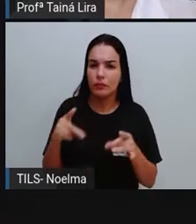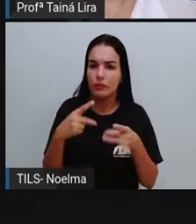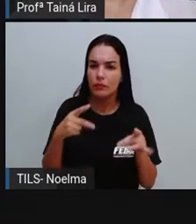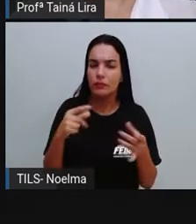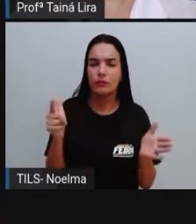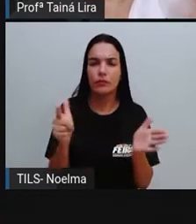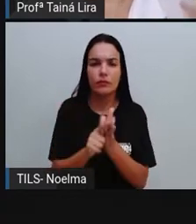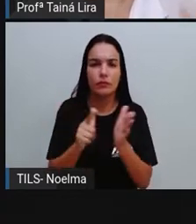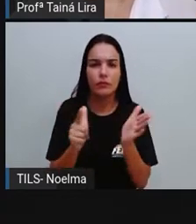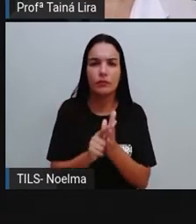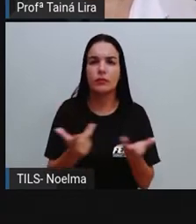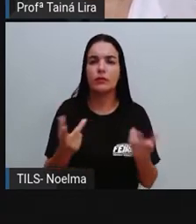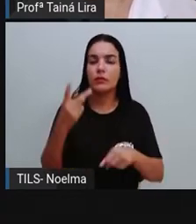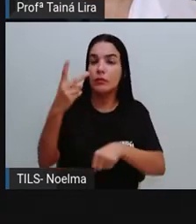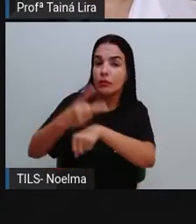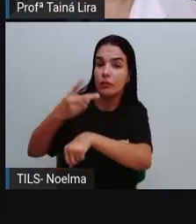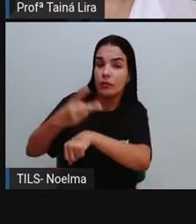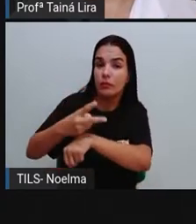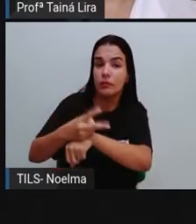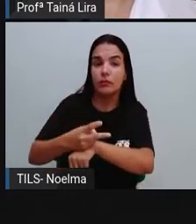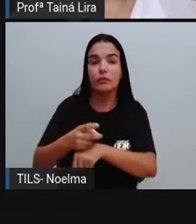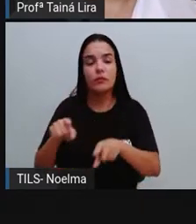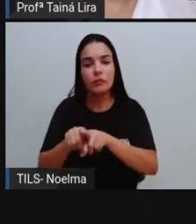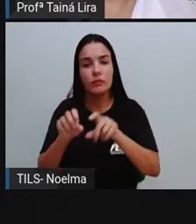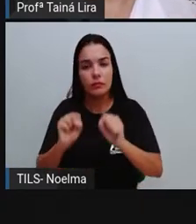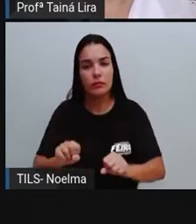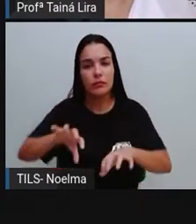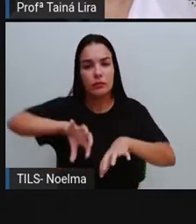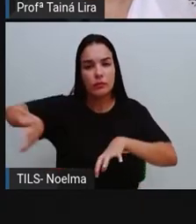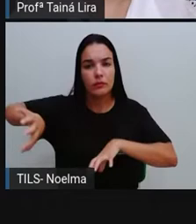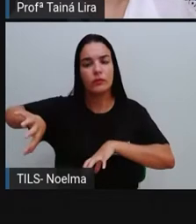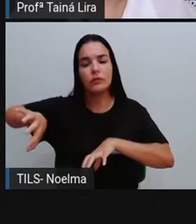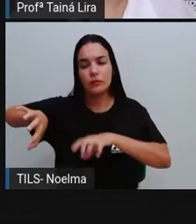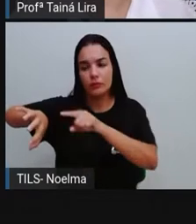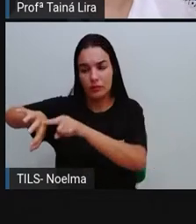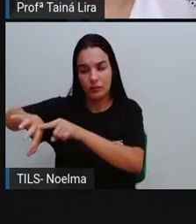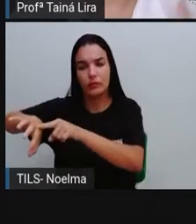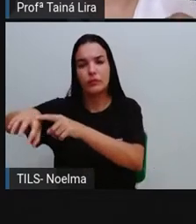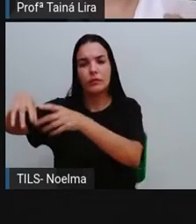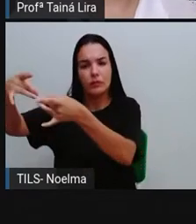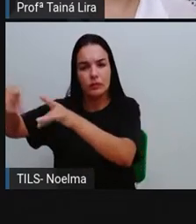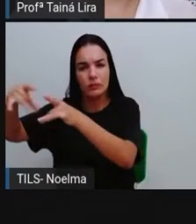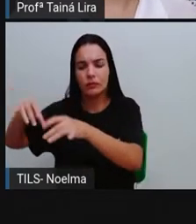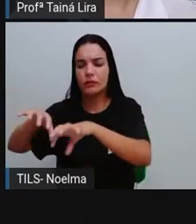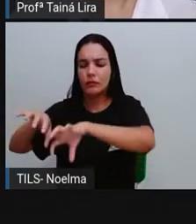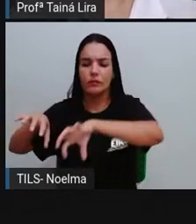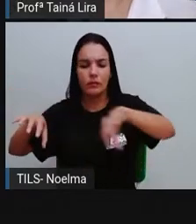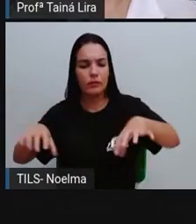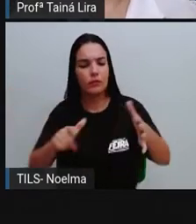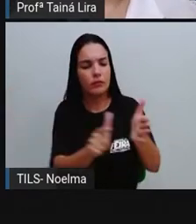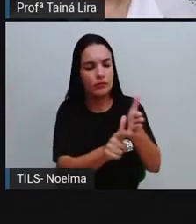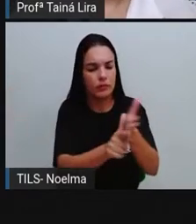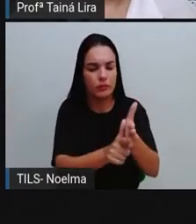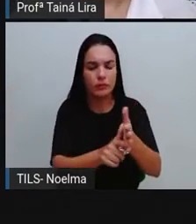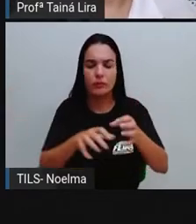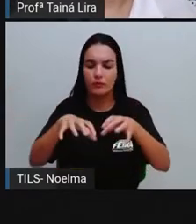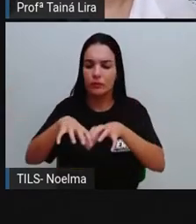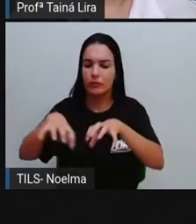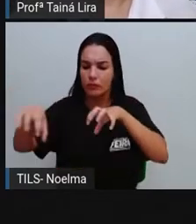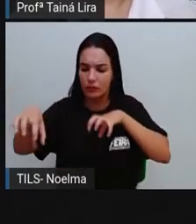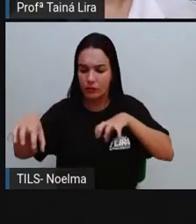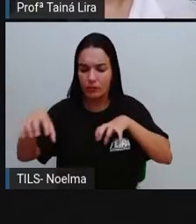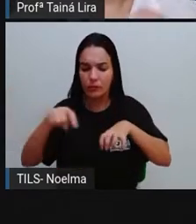precisa separar tudo que é de plástico, tudo que é de vidro, tudo que é de papel, tudo que é de metal,